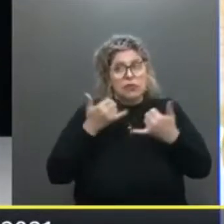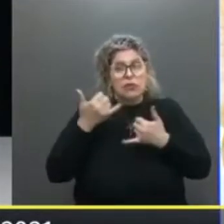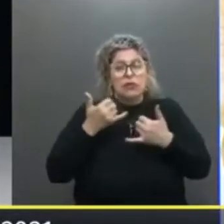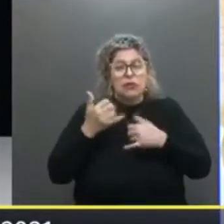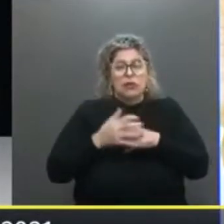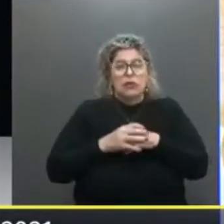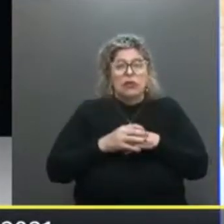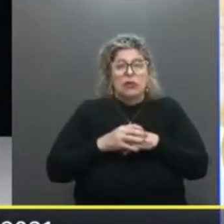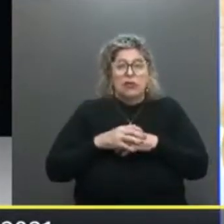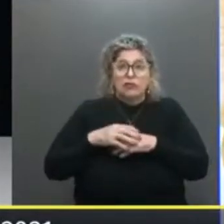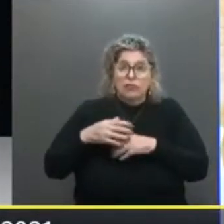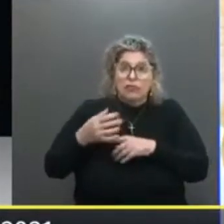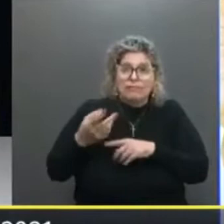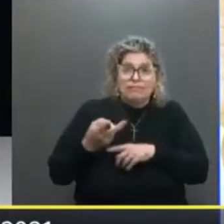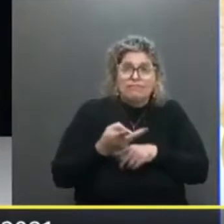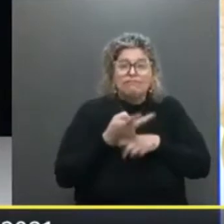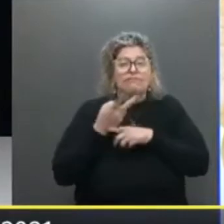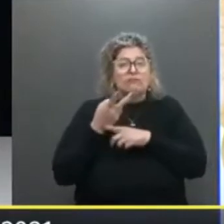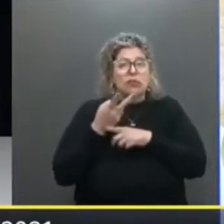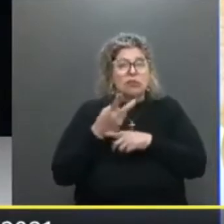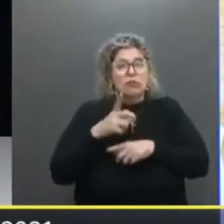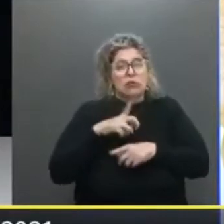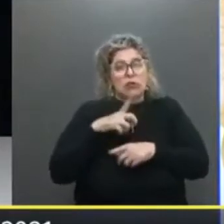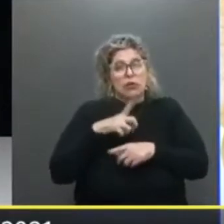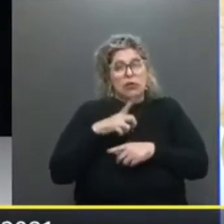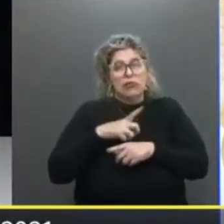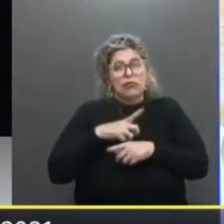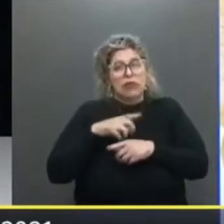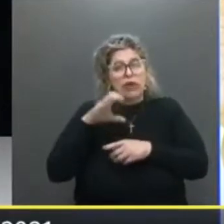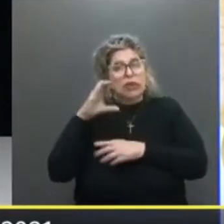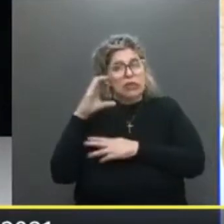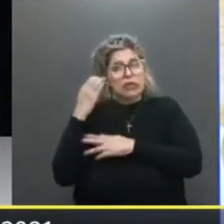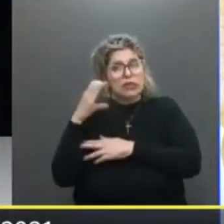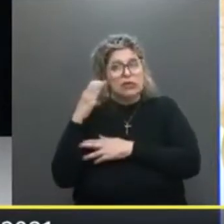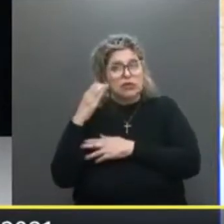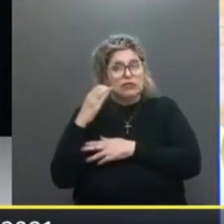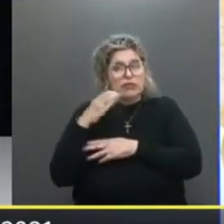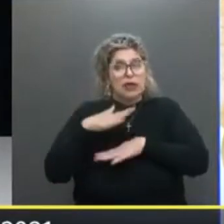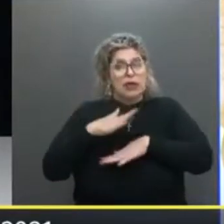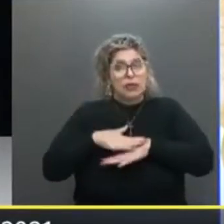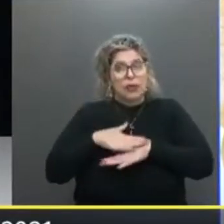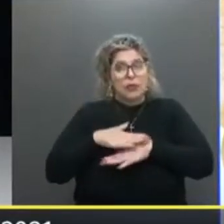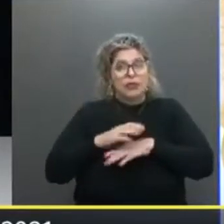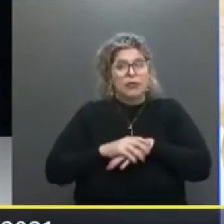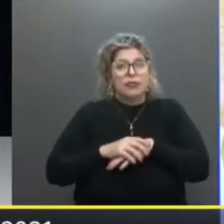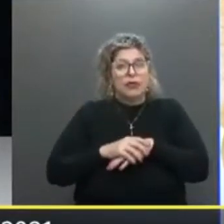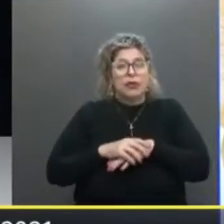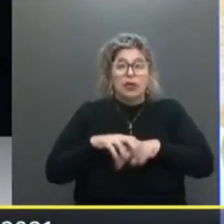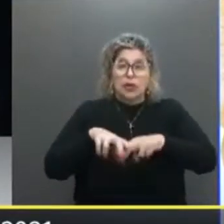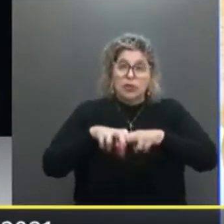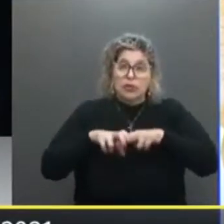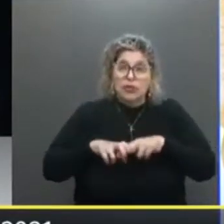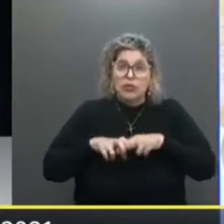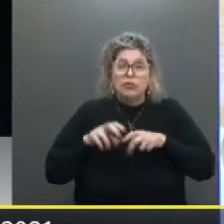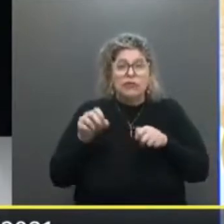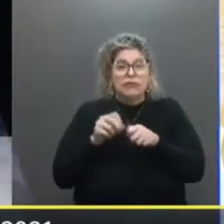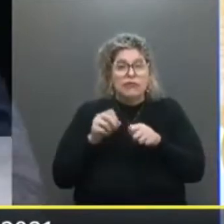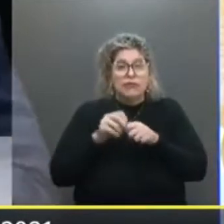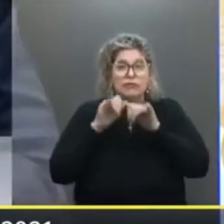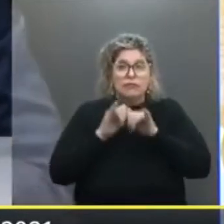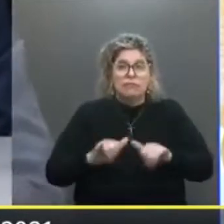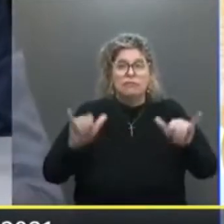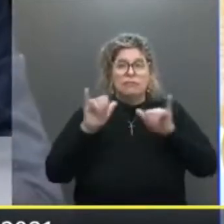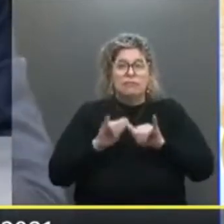fomos atrás Do que teria De mais científico Naquele momento E por isso Nós fizemos uma